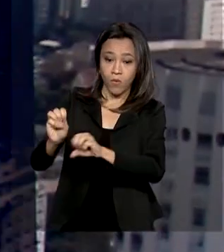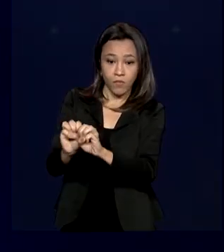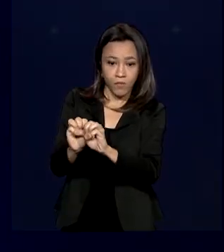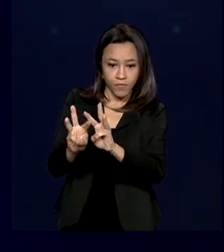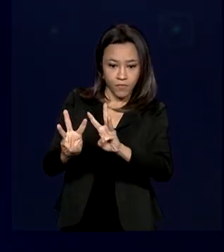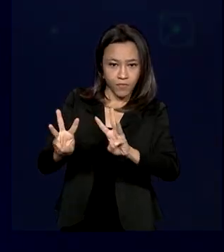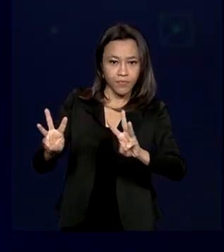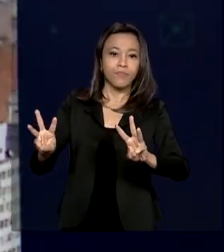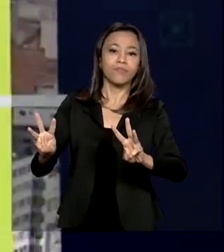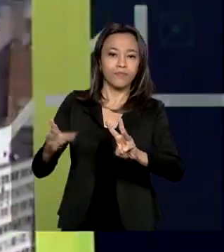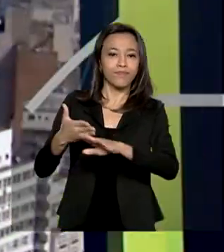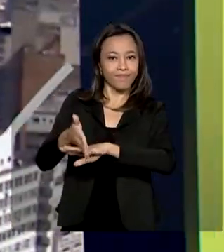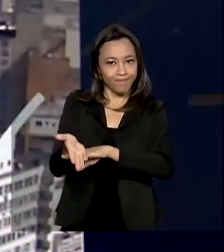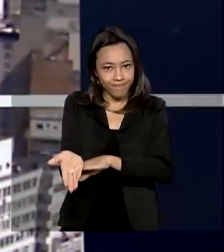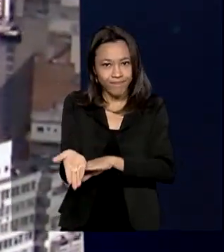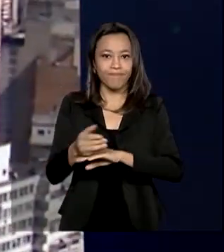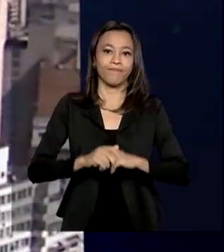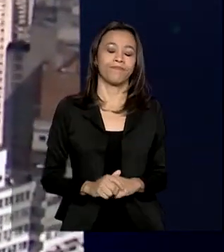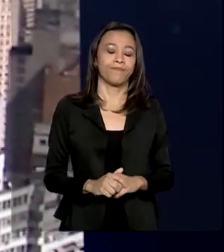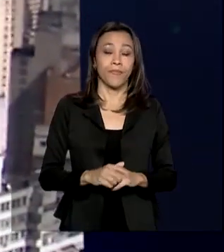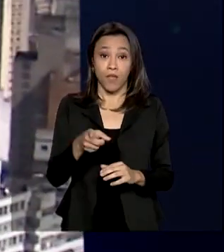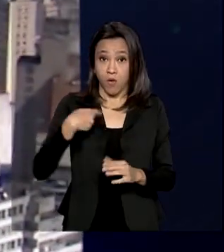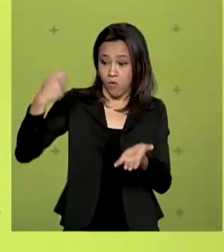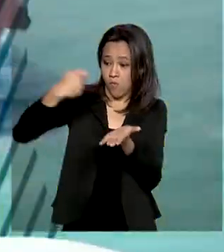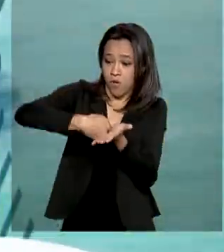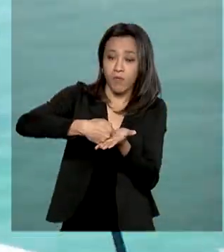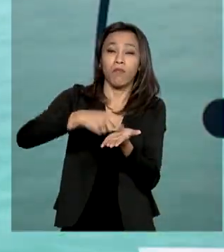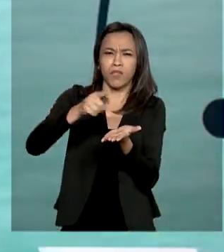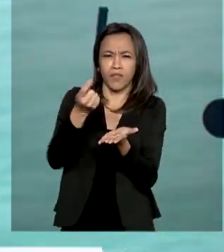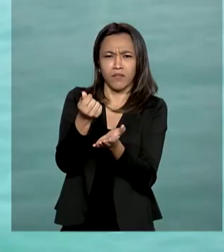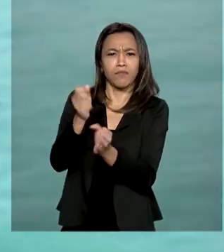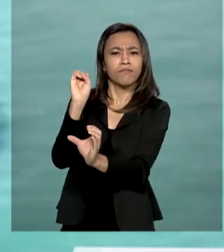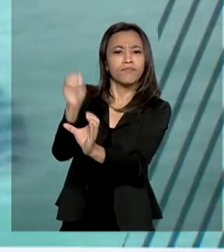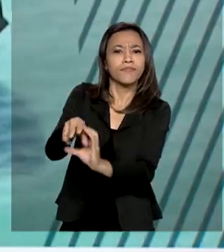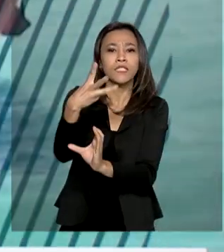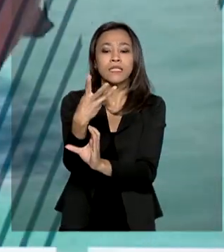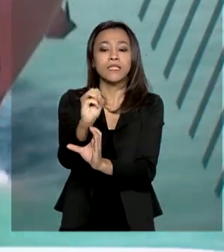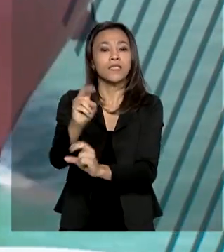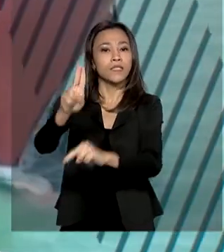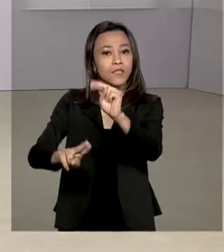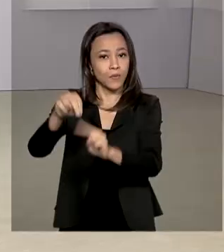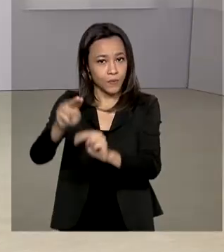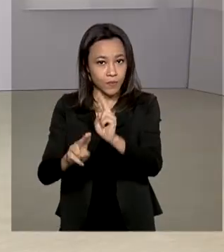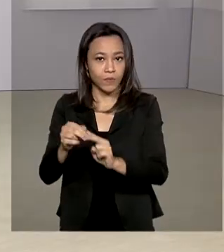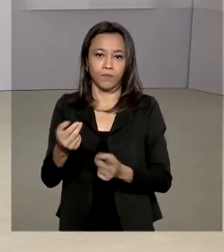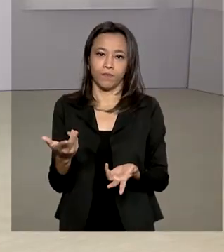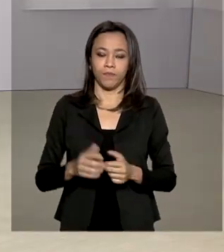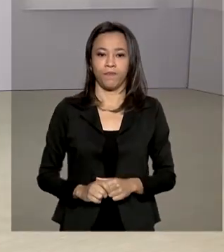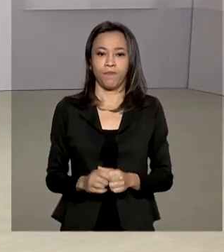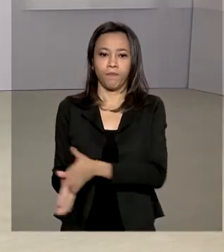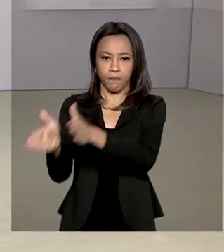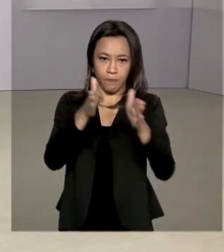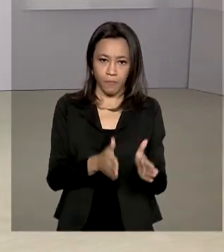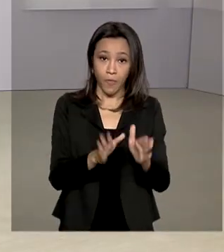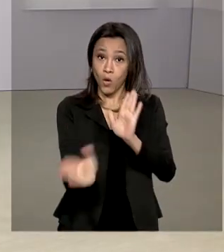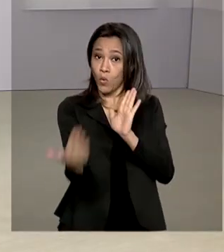.economia.gov.br. O pagamento será acreditado no dia 30 de junho. De acordo